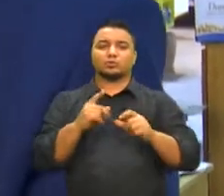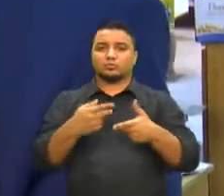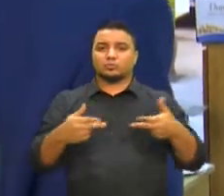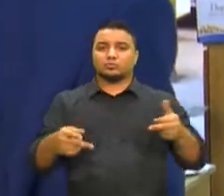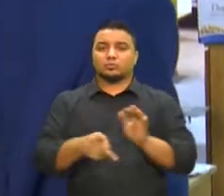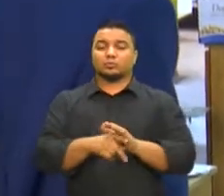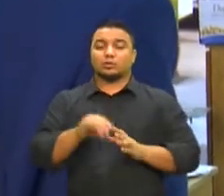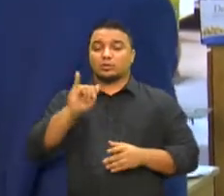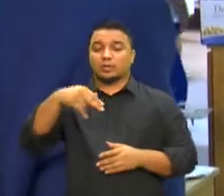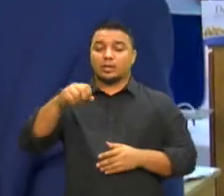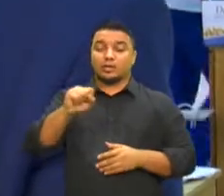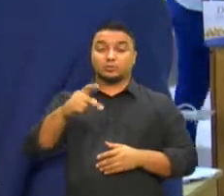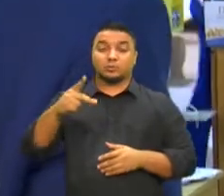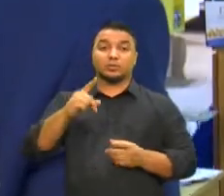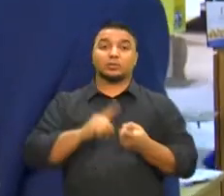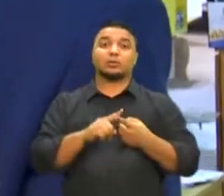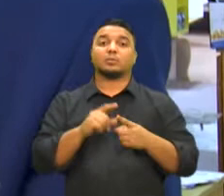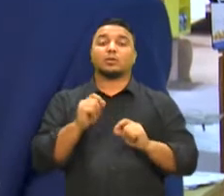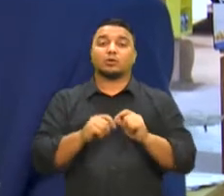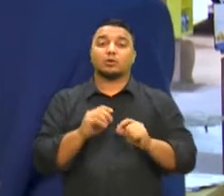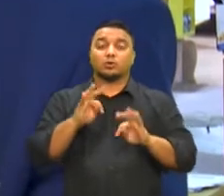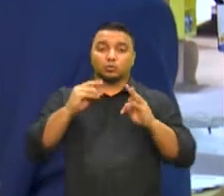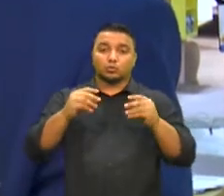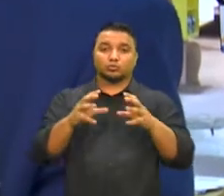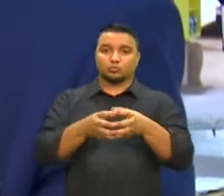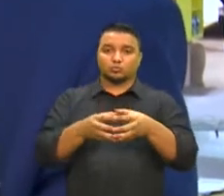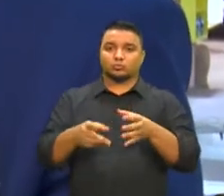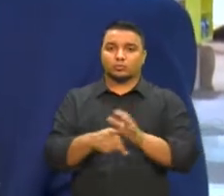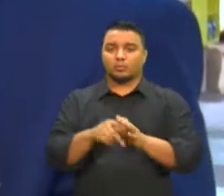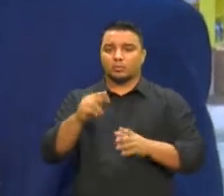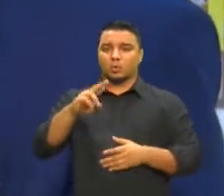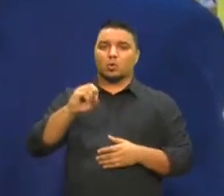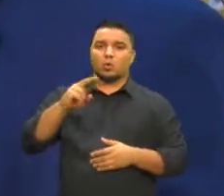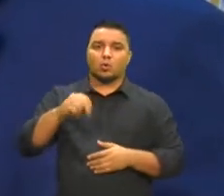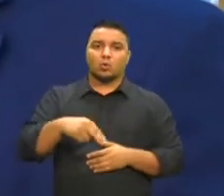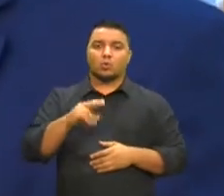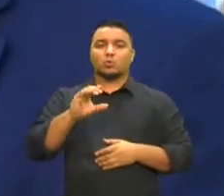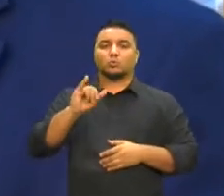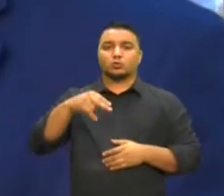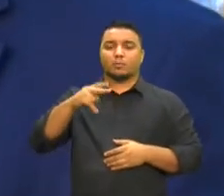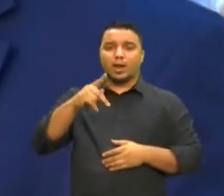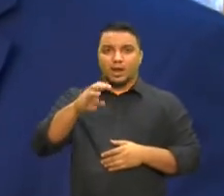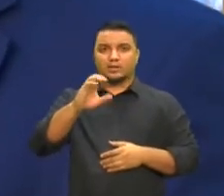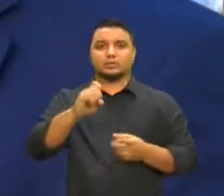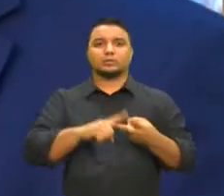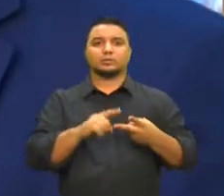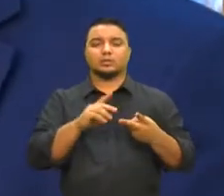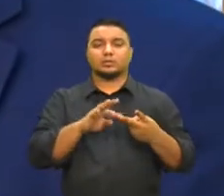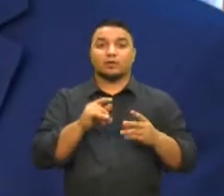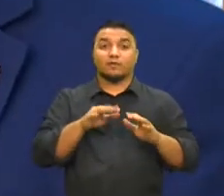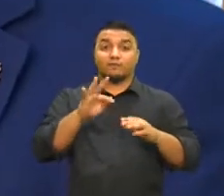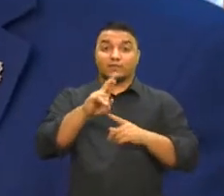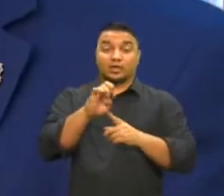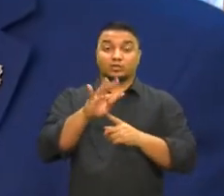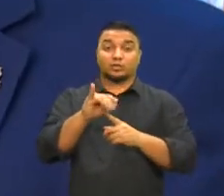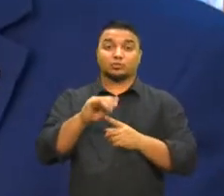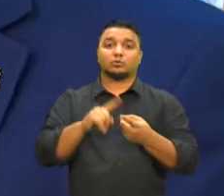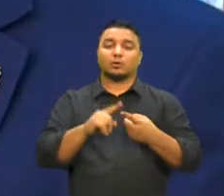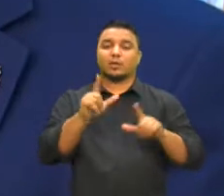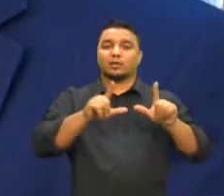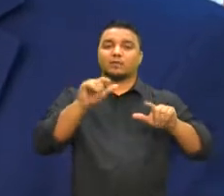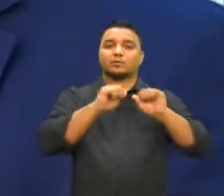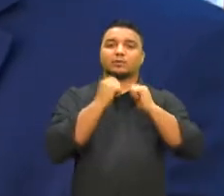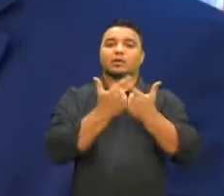do Inesp, como todos os setores da Casa. Procon, Unipasse, Escritório Freitito, TV Assembleia, FM